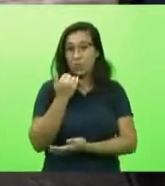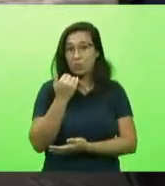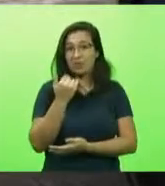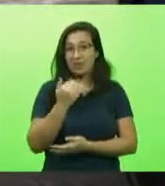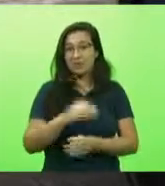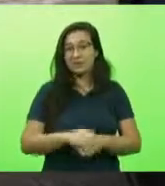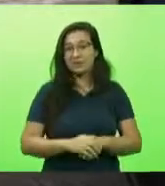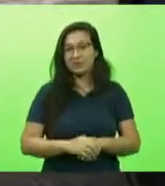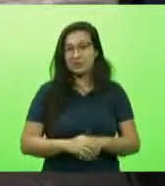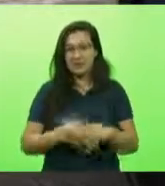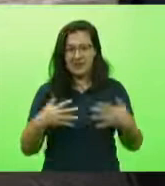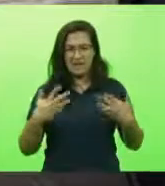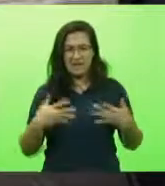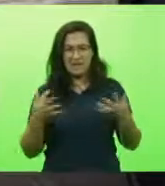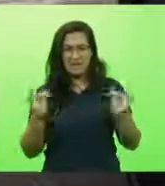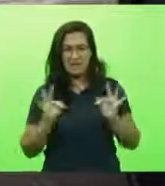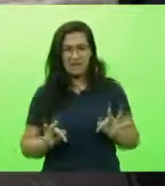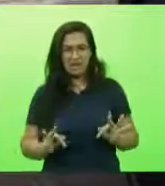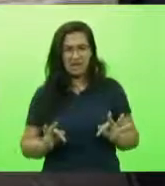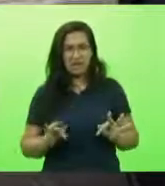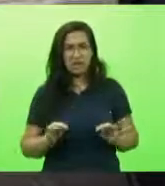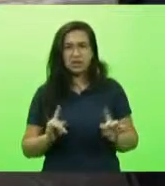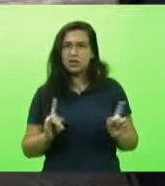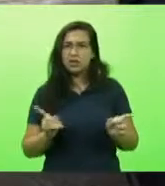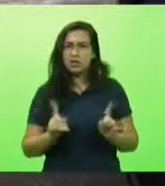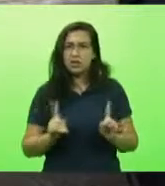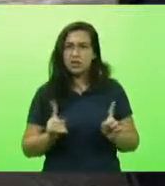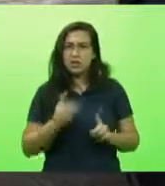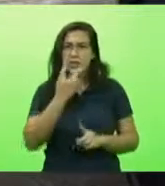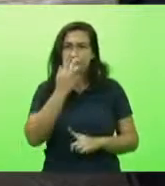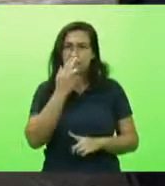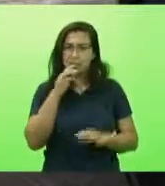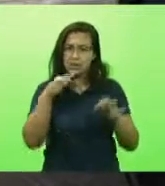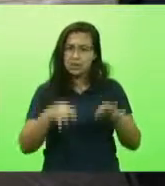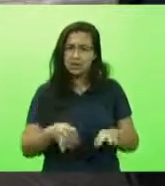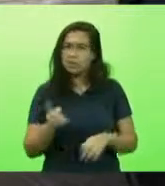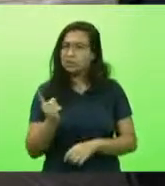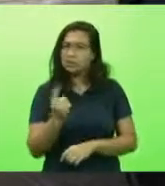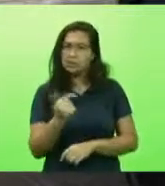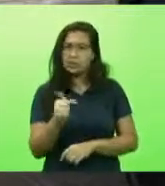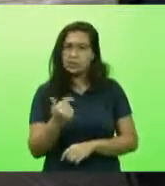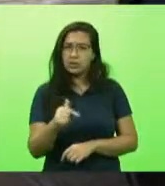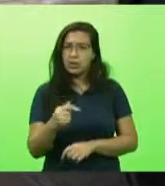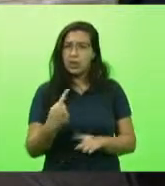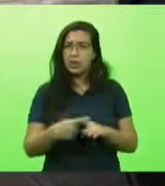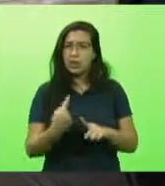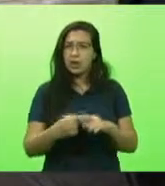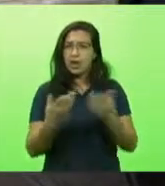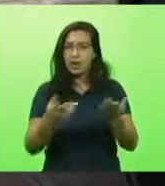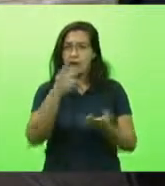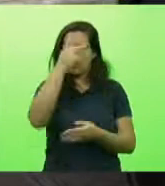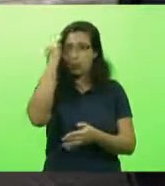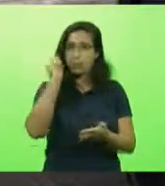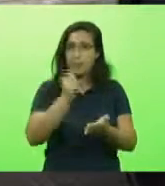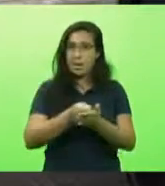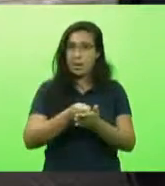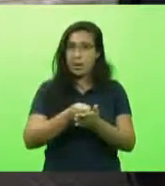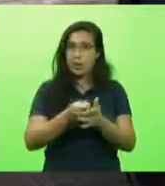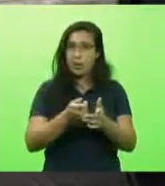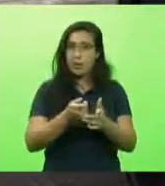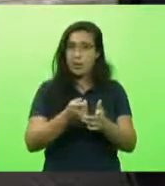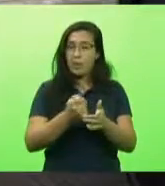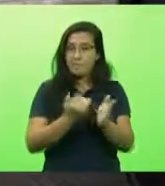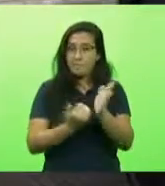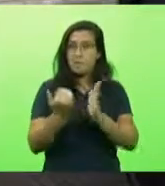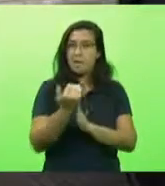cima disso? Me parece um tanto imoral comemorar porque as pessoas tiveram que pagar mais impostos. Eu